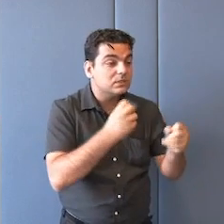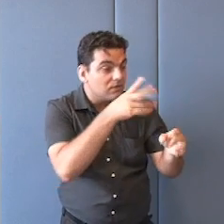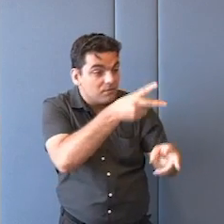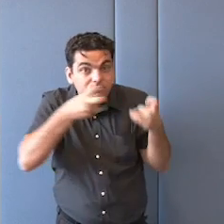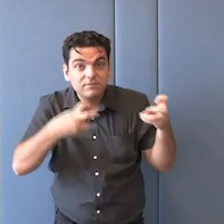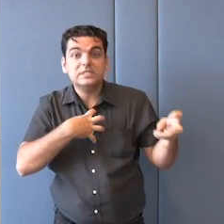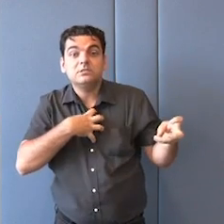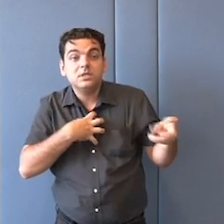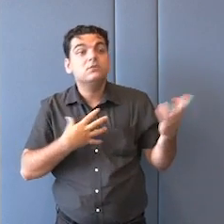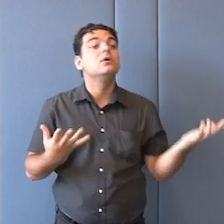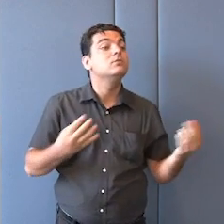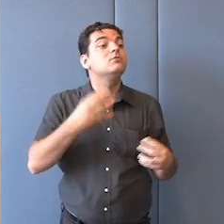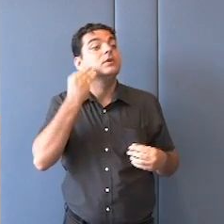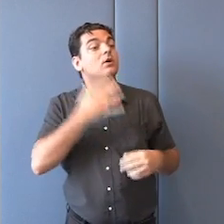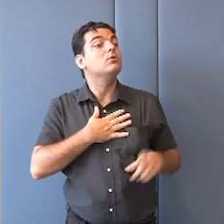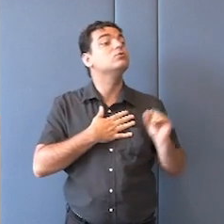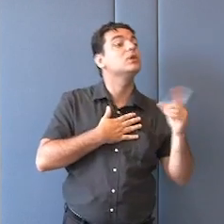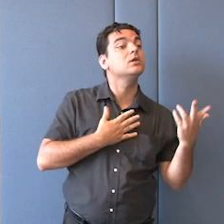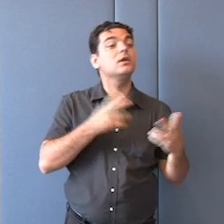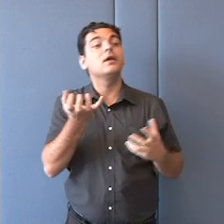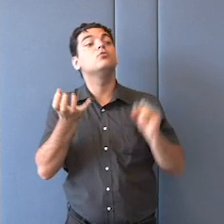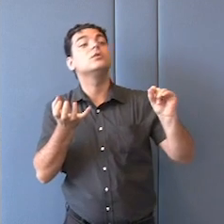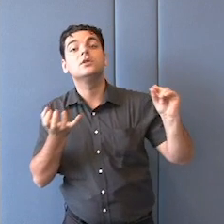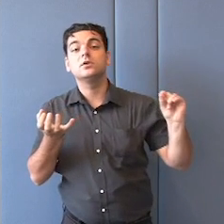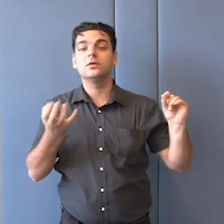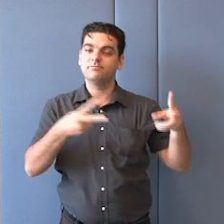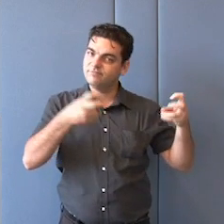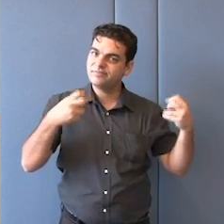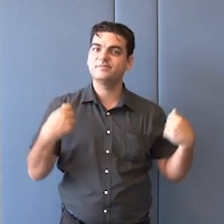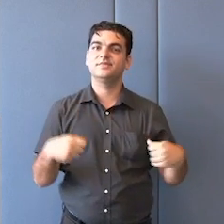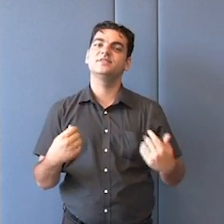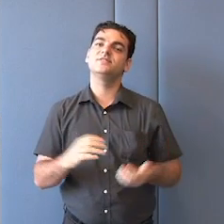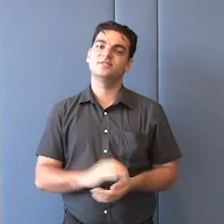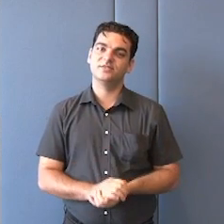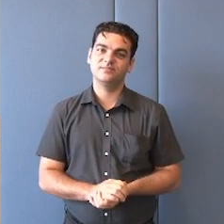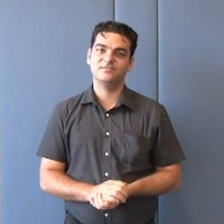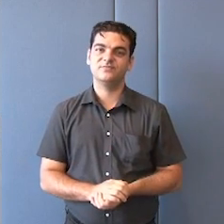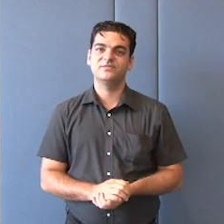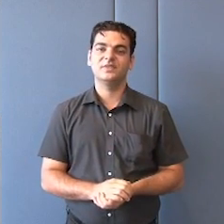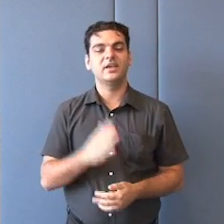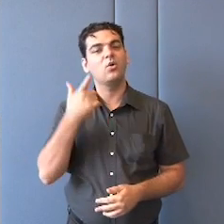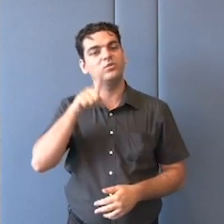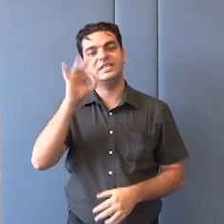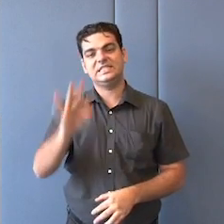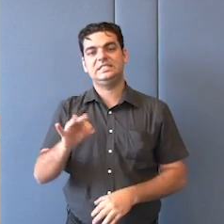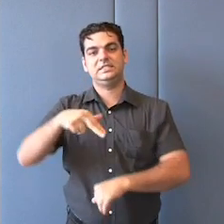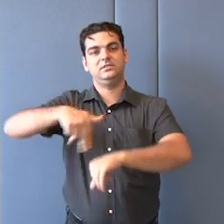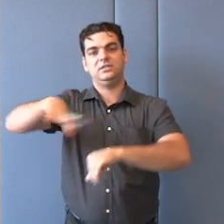além da ação cotidiana e da opção cotidiana.